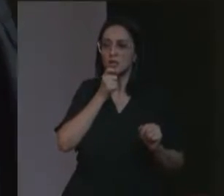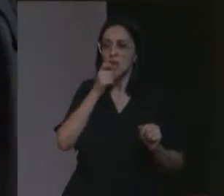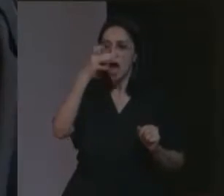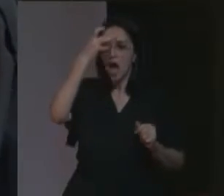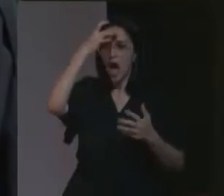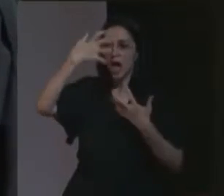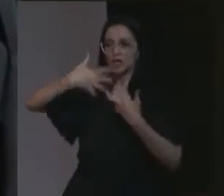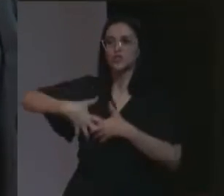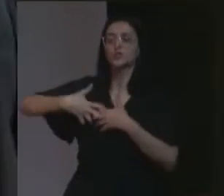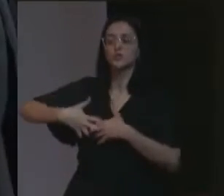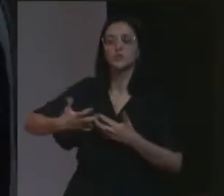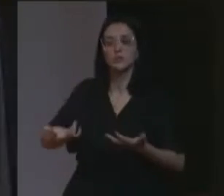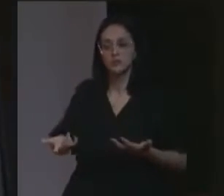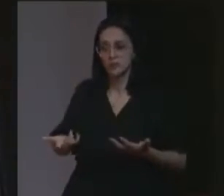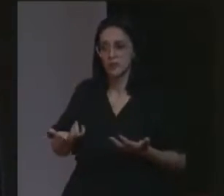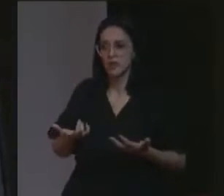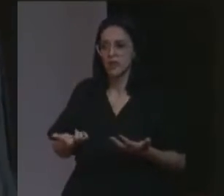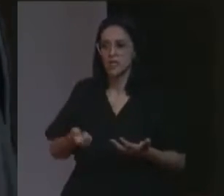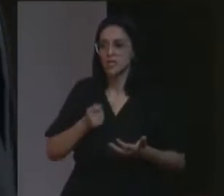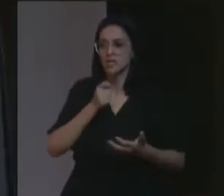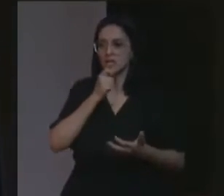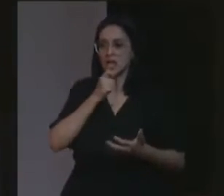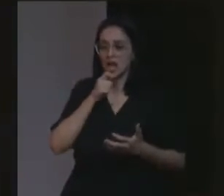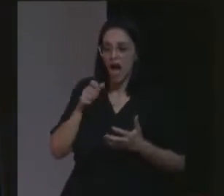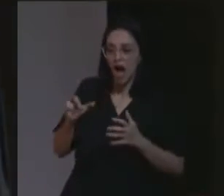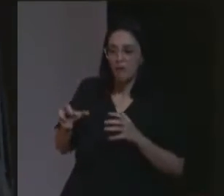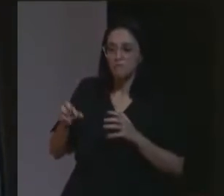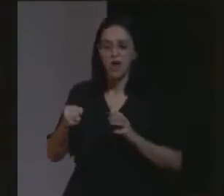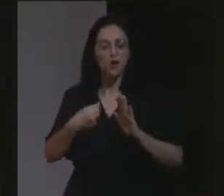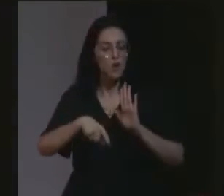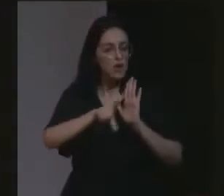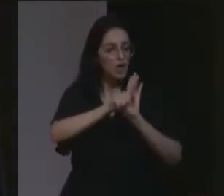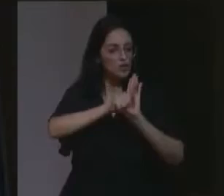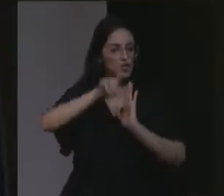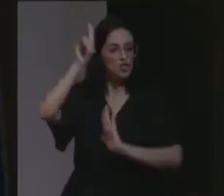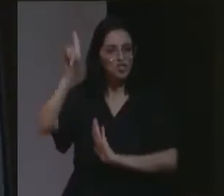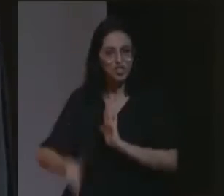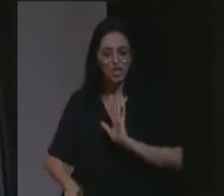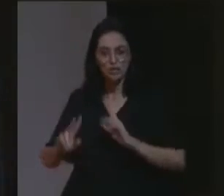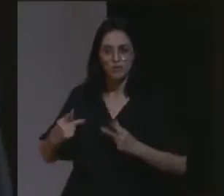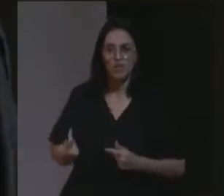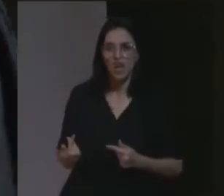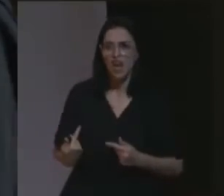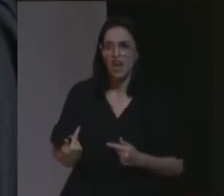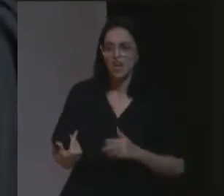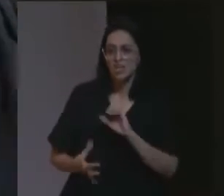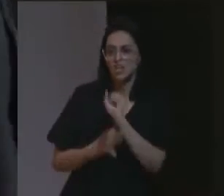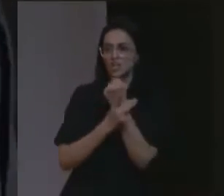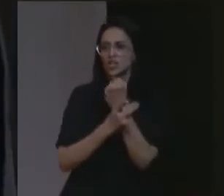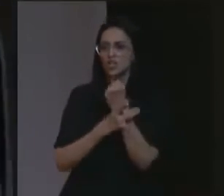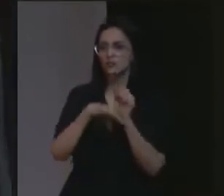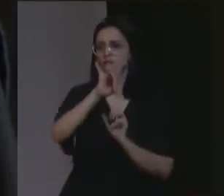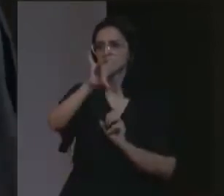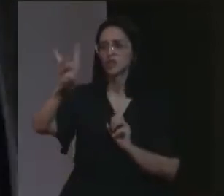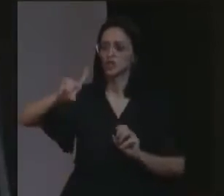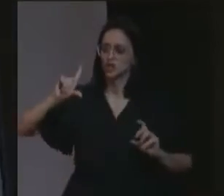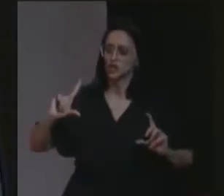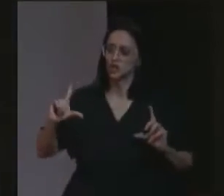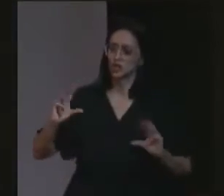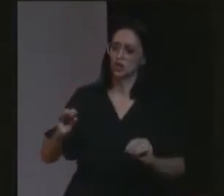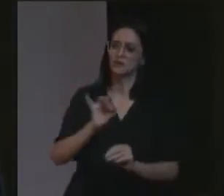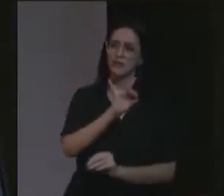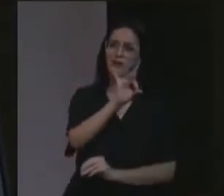racionalidade, sem, apego, a legalidade, sem apego, aos direitos, e garantias individuais, sem apego, a tudo aquilo, que nós, todos nós,